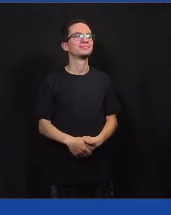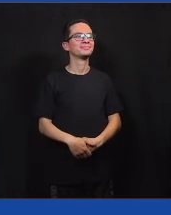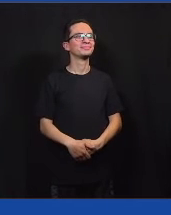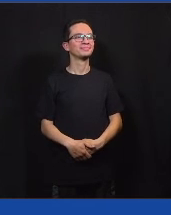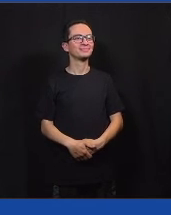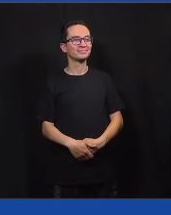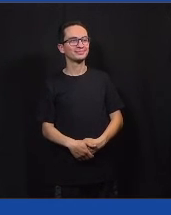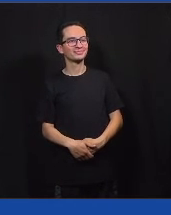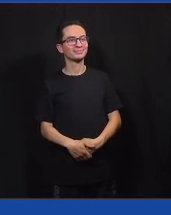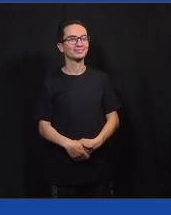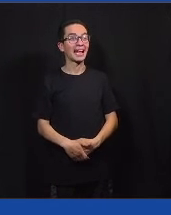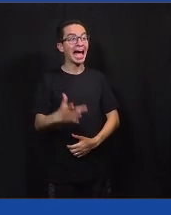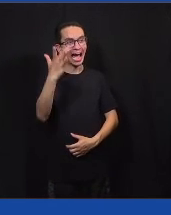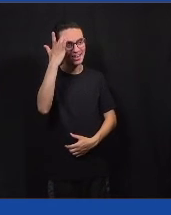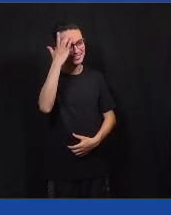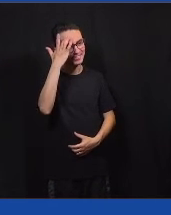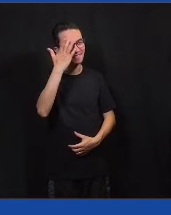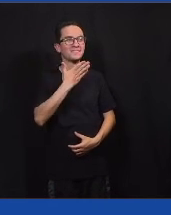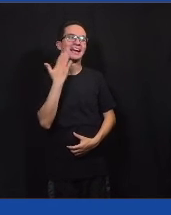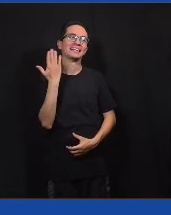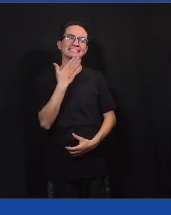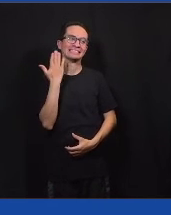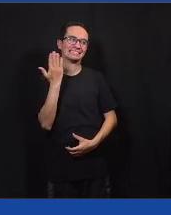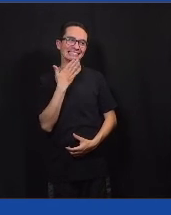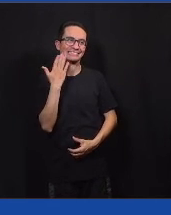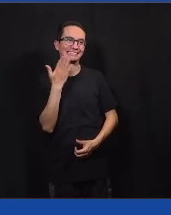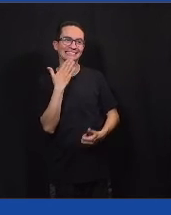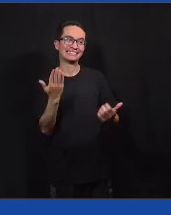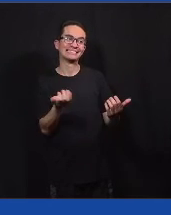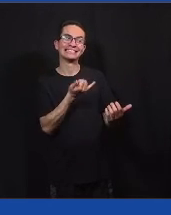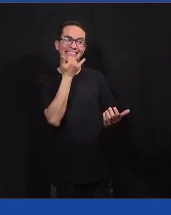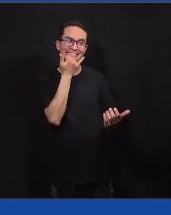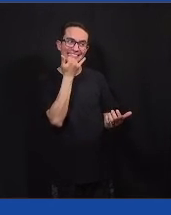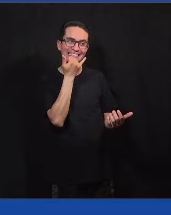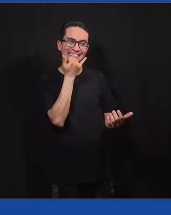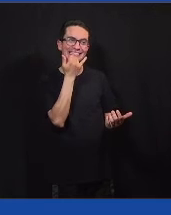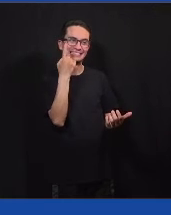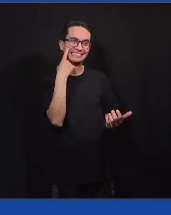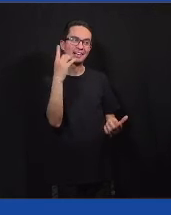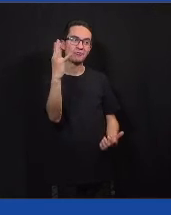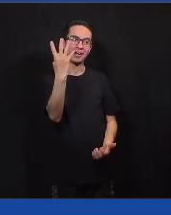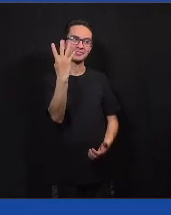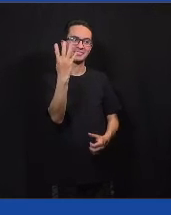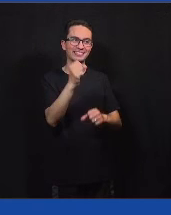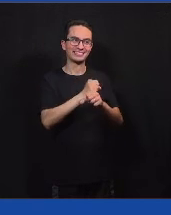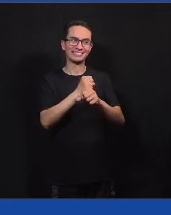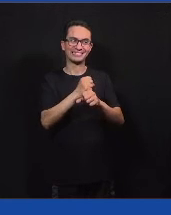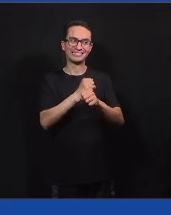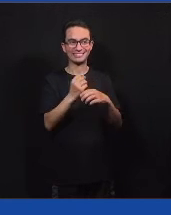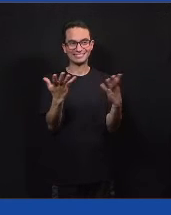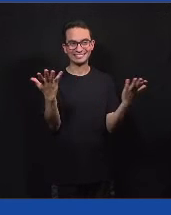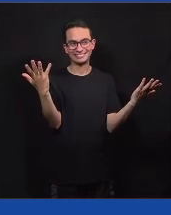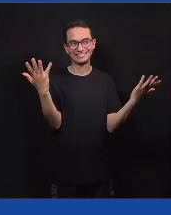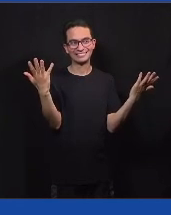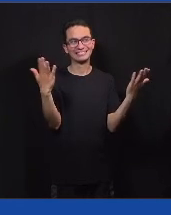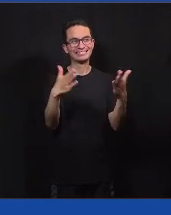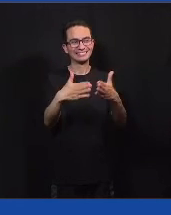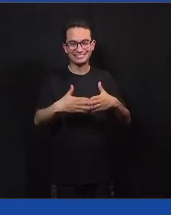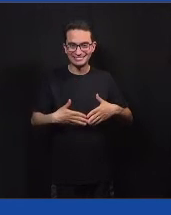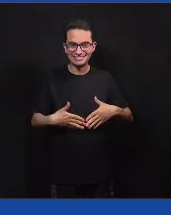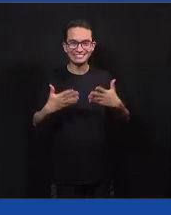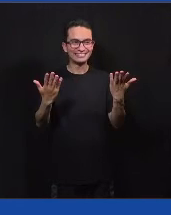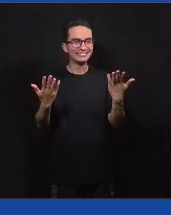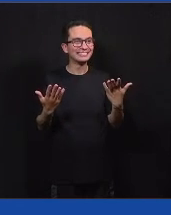Bora, né, gente? Acho que essa pergunta tá tranquila, né? Pode se responder. Pedro, quer dar a sua opinião?